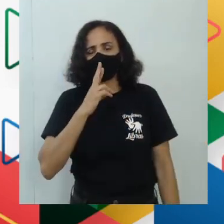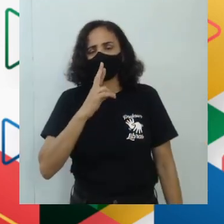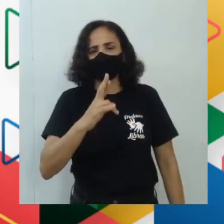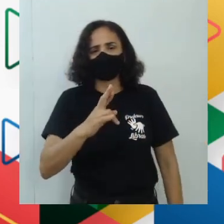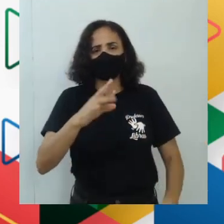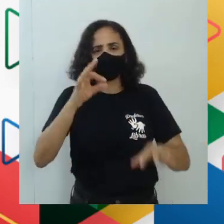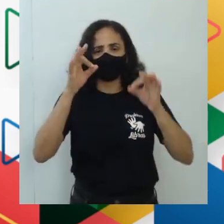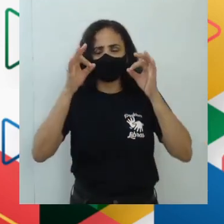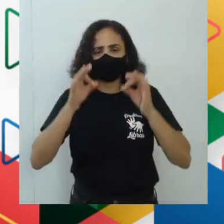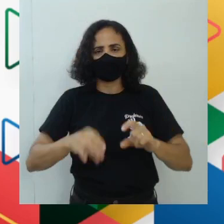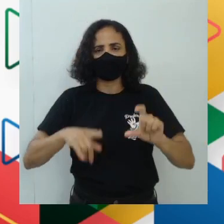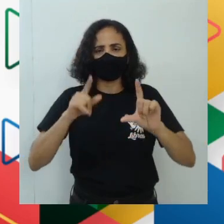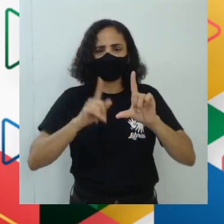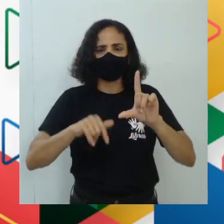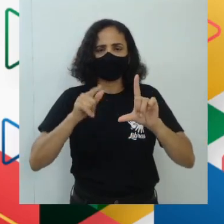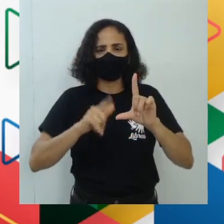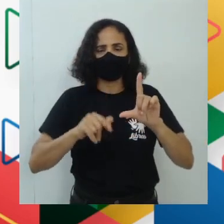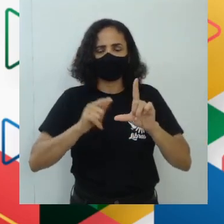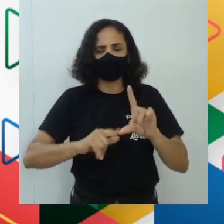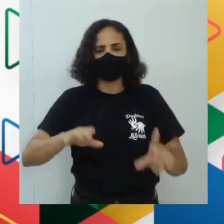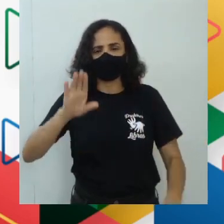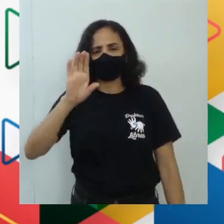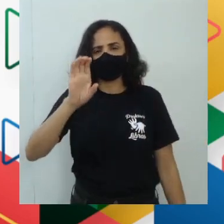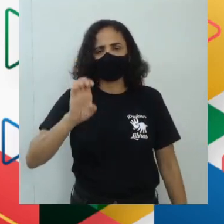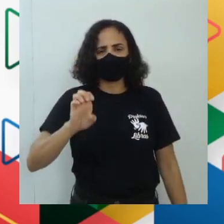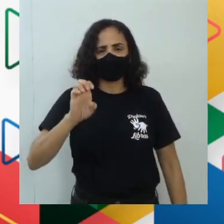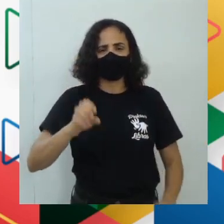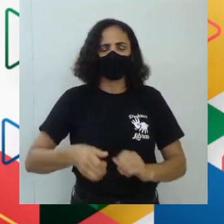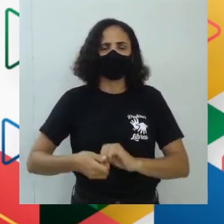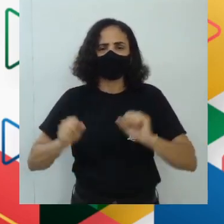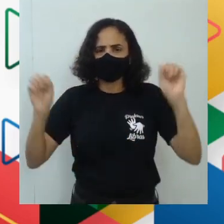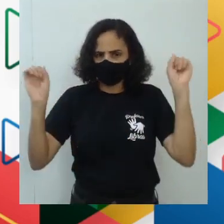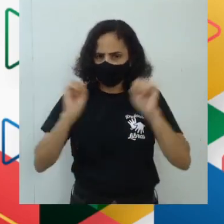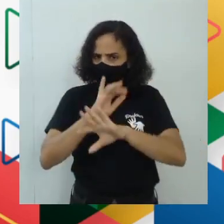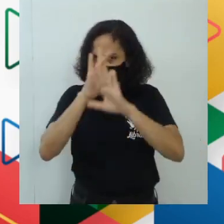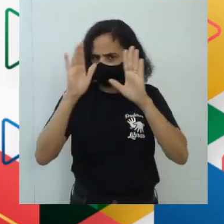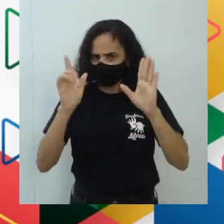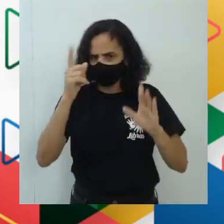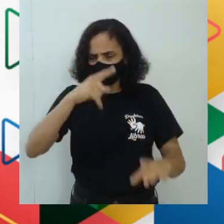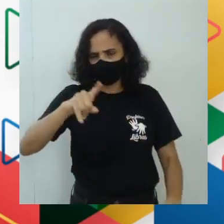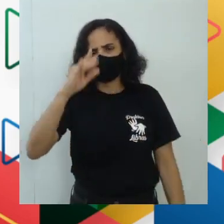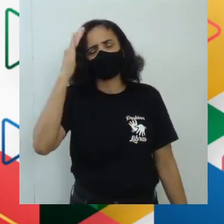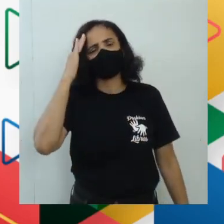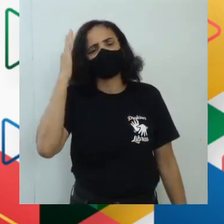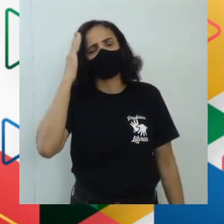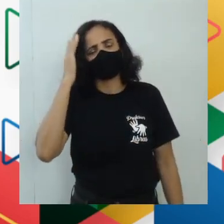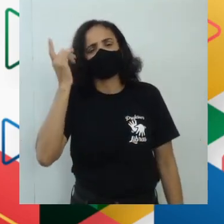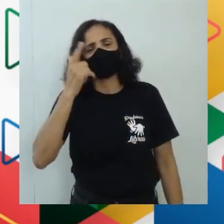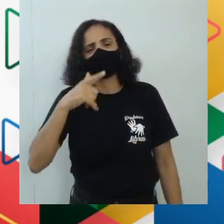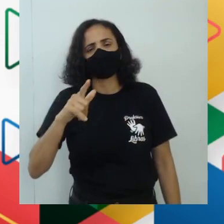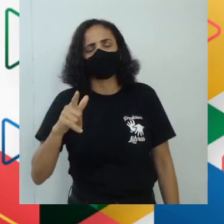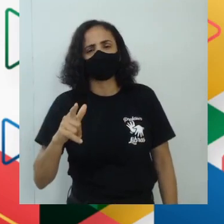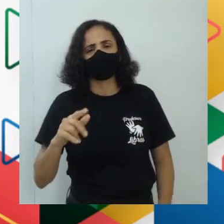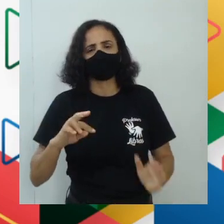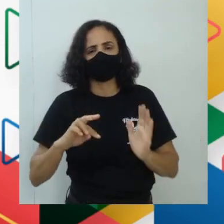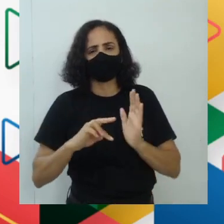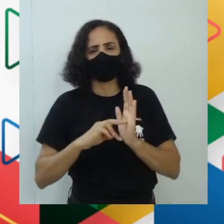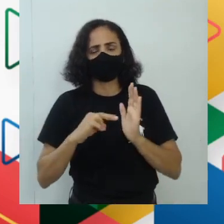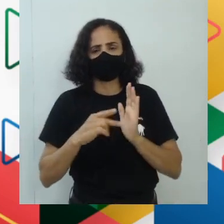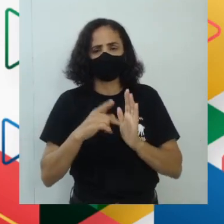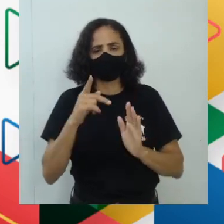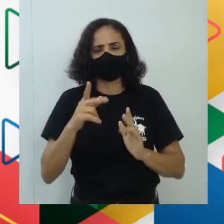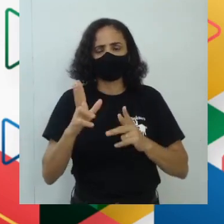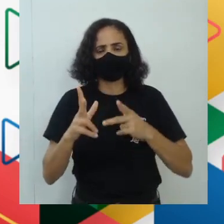certa é a letra é ficou claro? deu pra entender aí? porque quando você